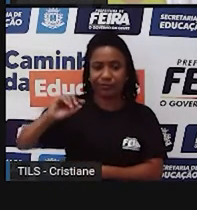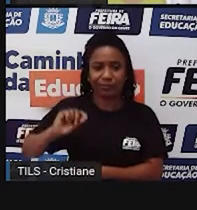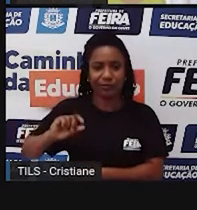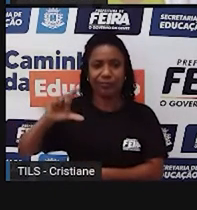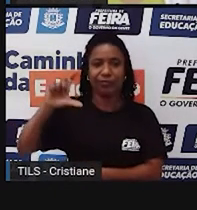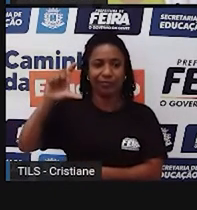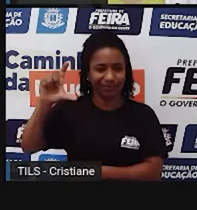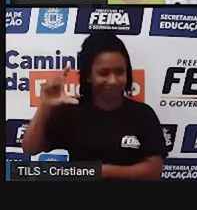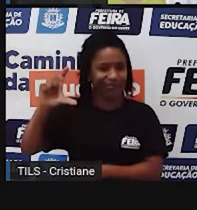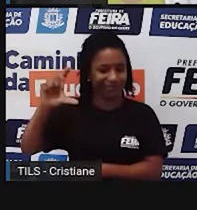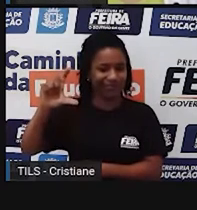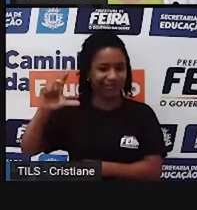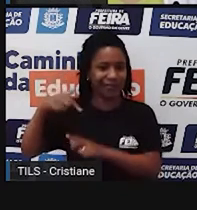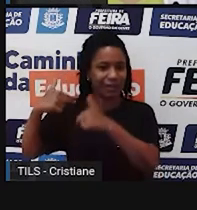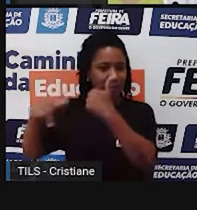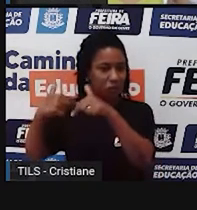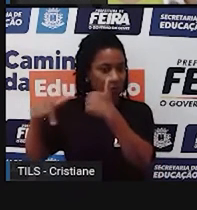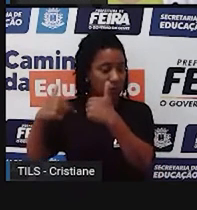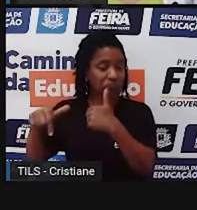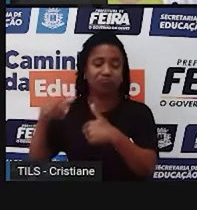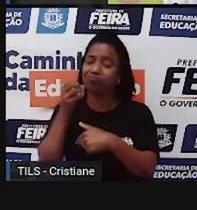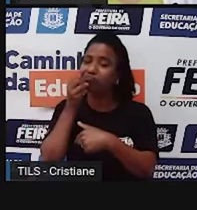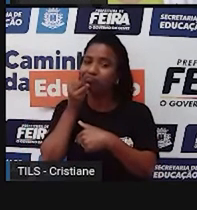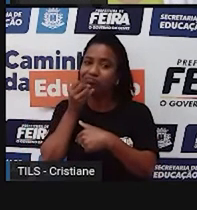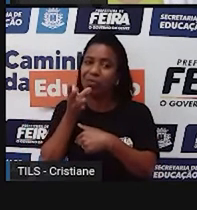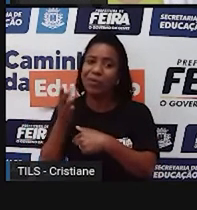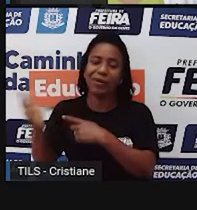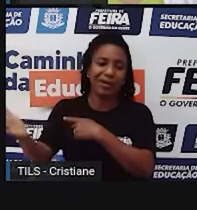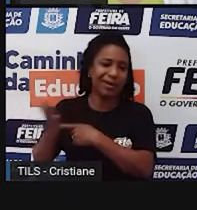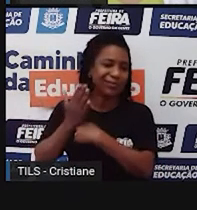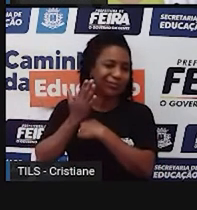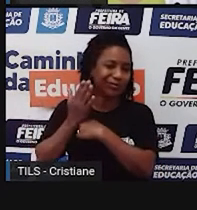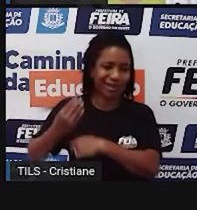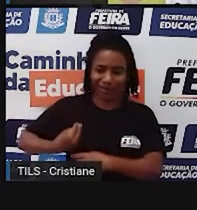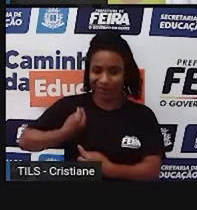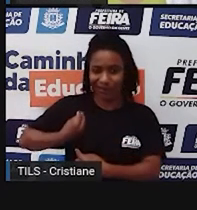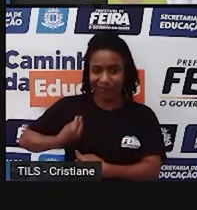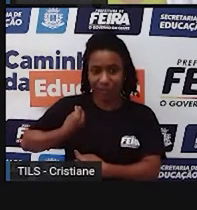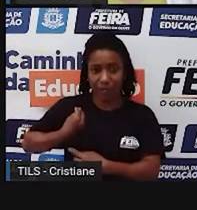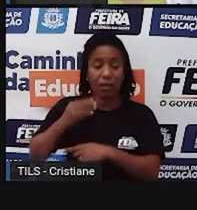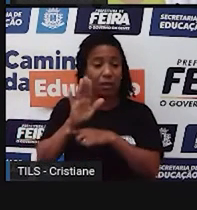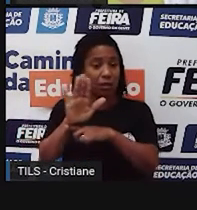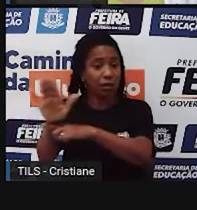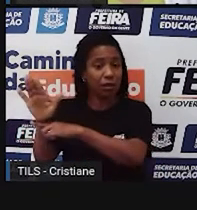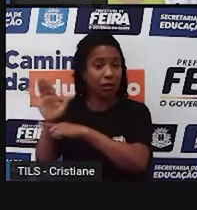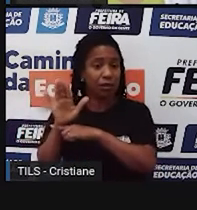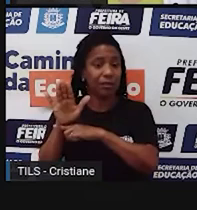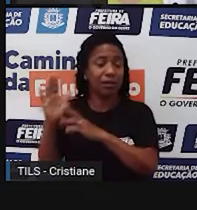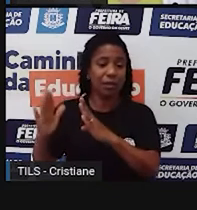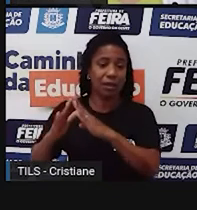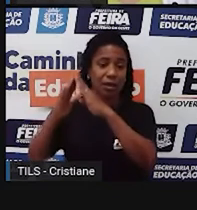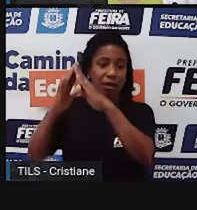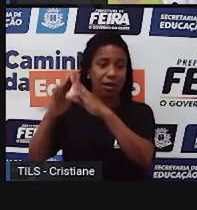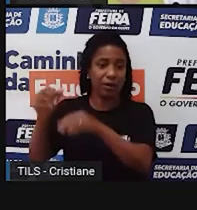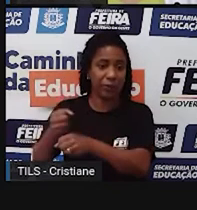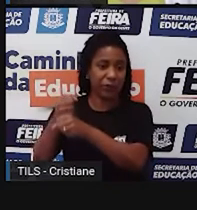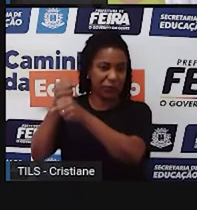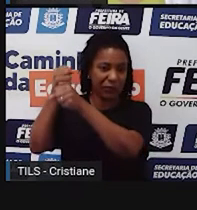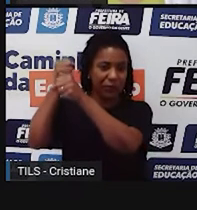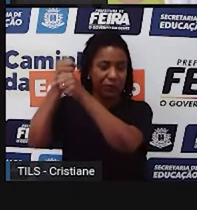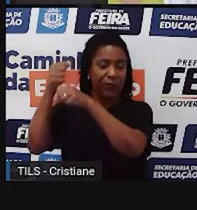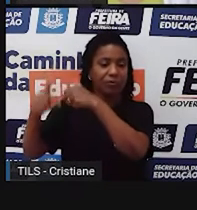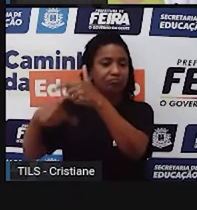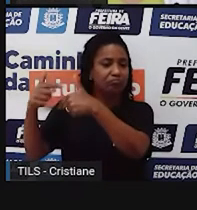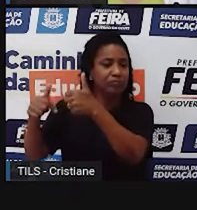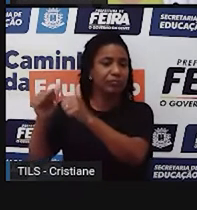mais recursos, você também vai melhorando a sua qualidade de vida. E, infelizmente, essa divisão do trabalho e essas